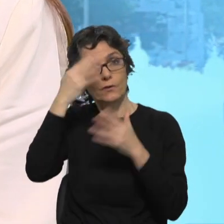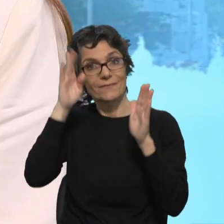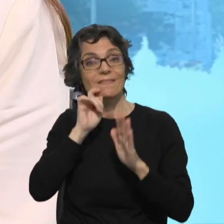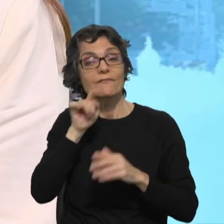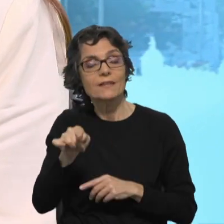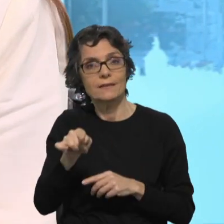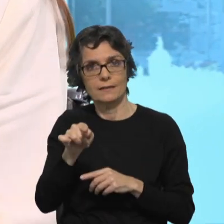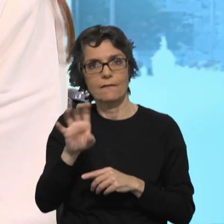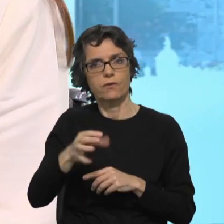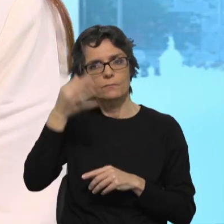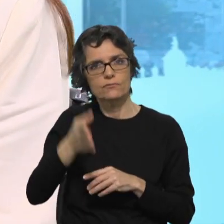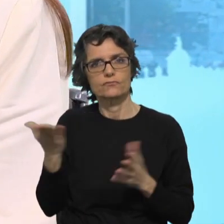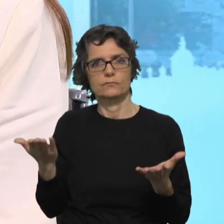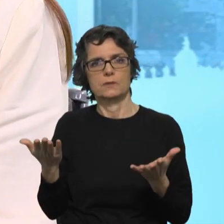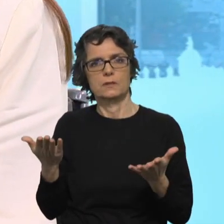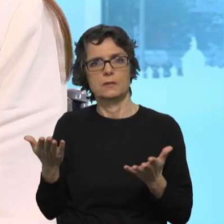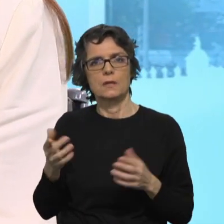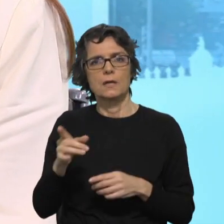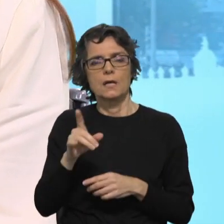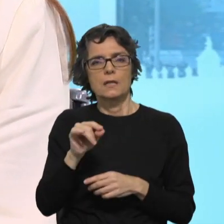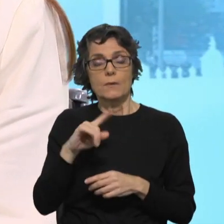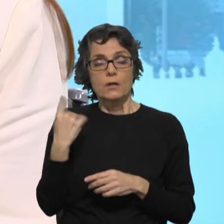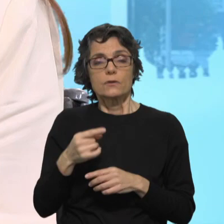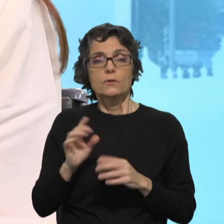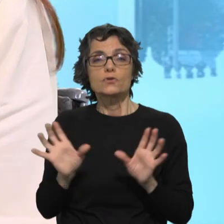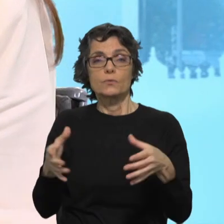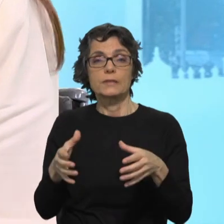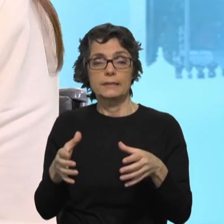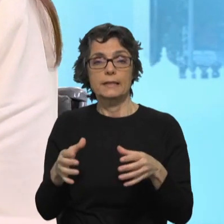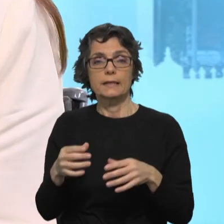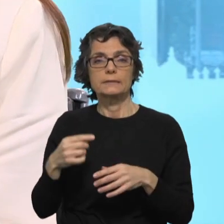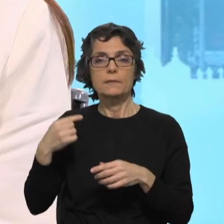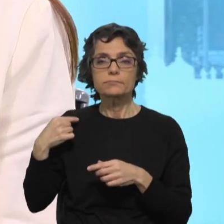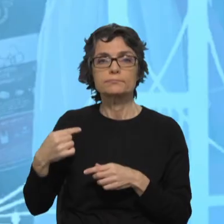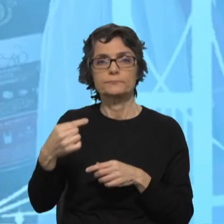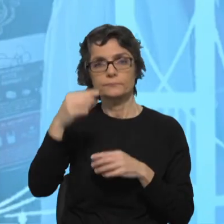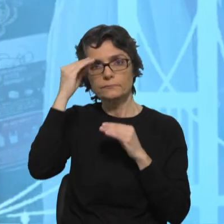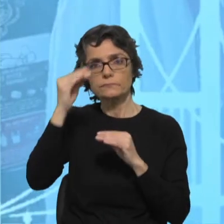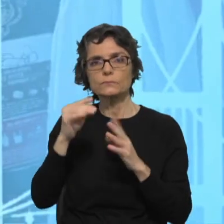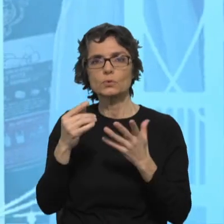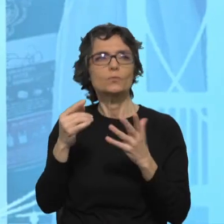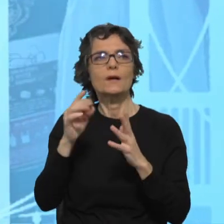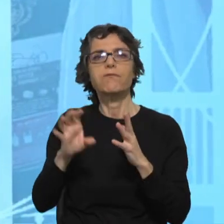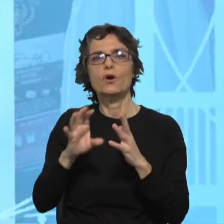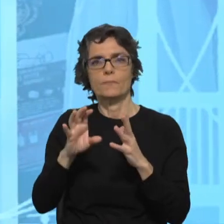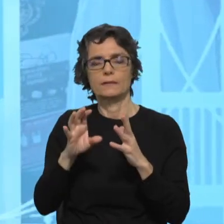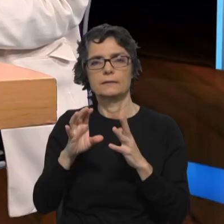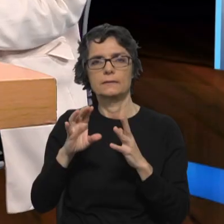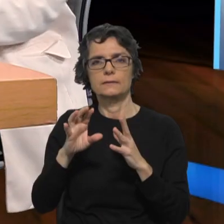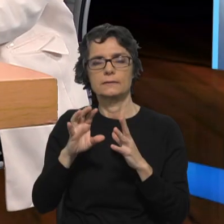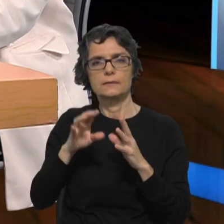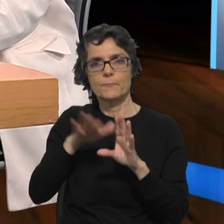as nossas comunidades, de facto, um exercício ético da vida e da participação